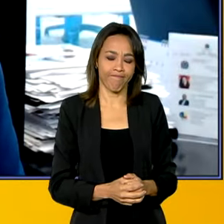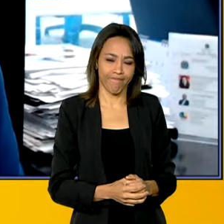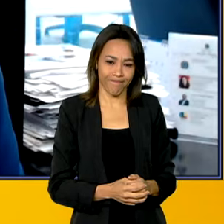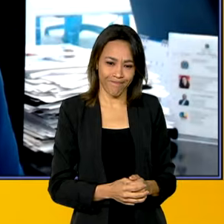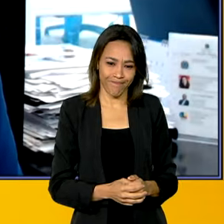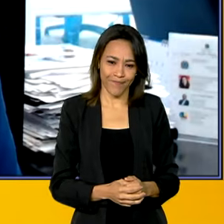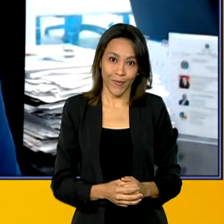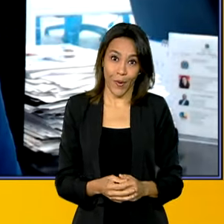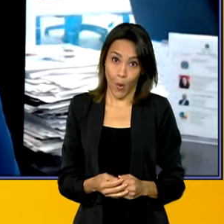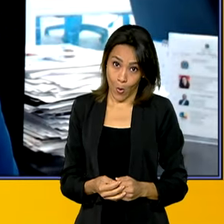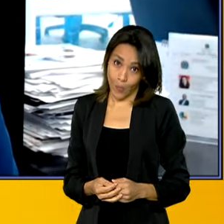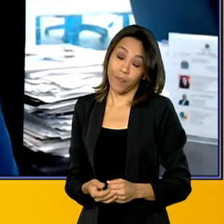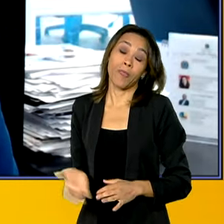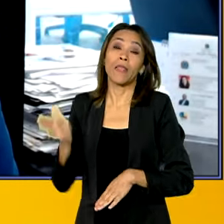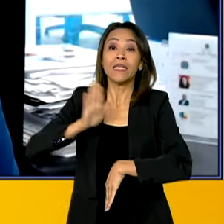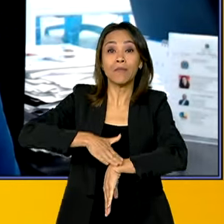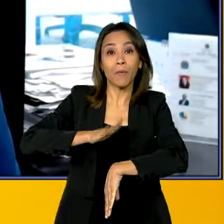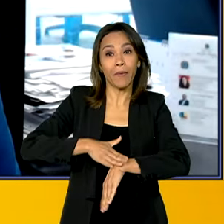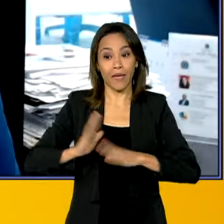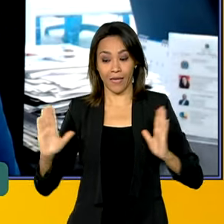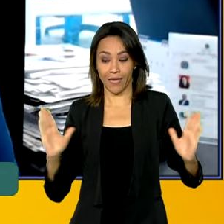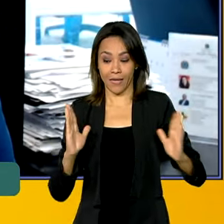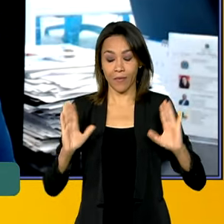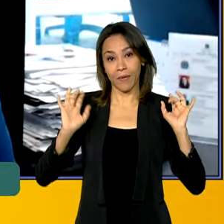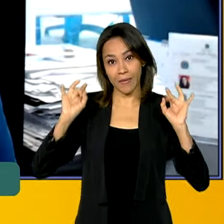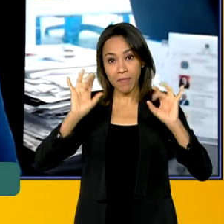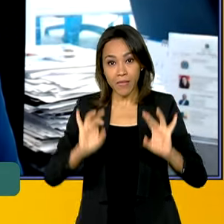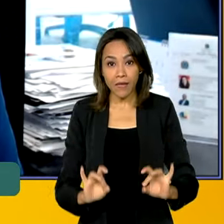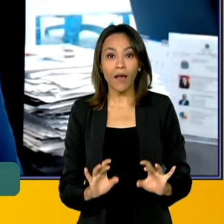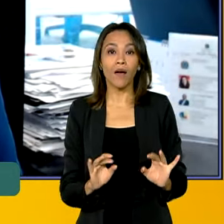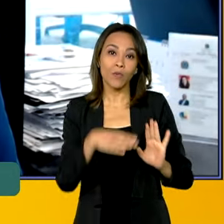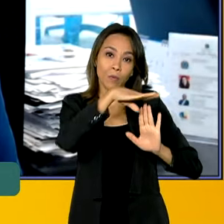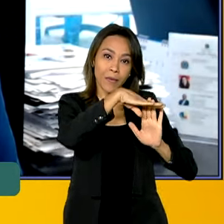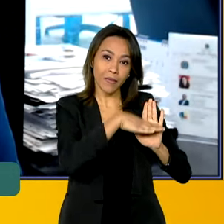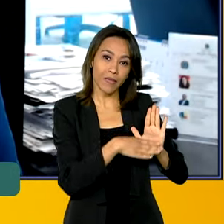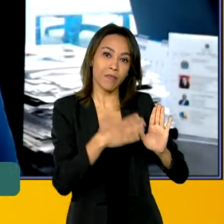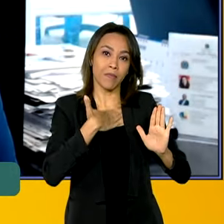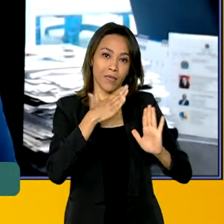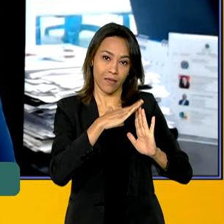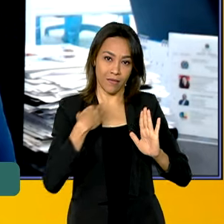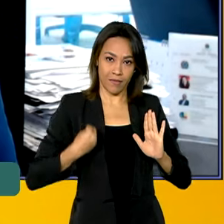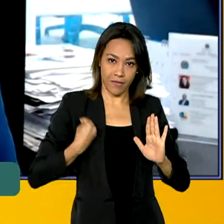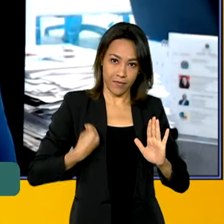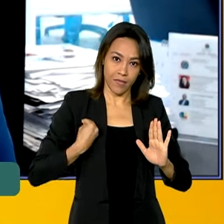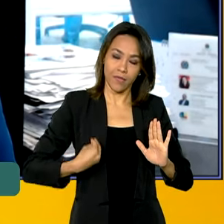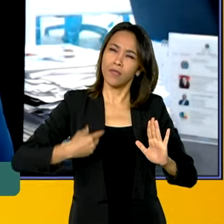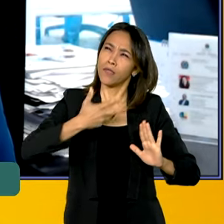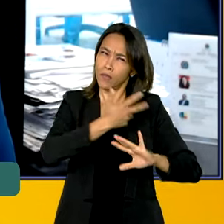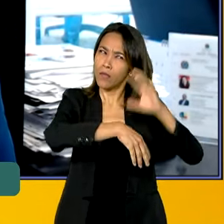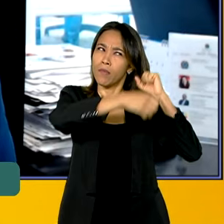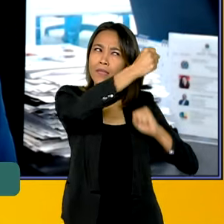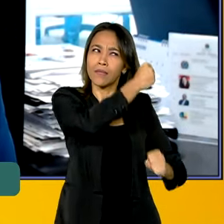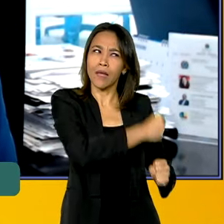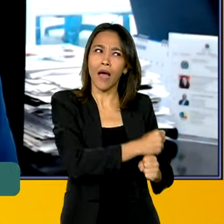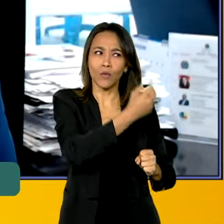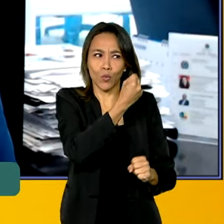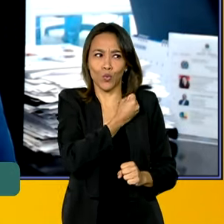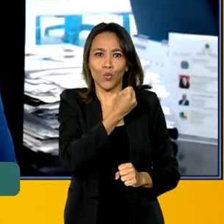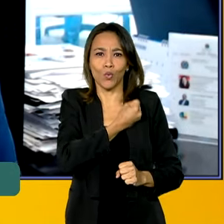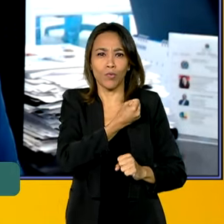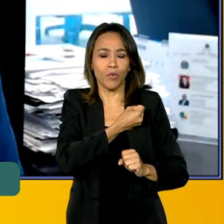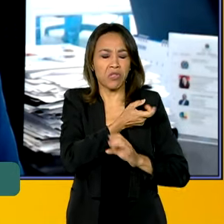Roberto, esse momento é um momento muito especial que o Minha Casa Minha Vida vive. O ano passado, os números já foram